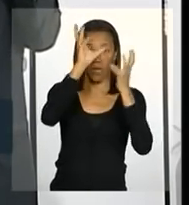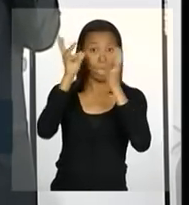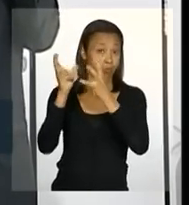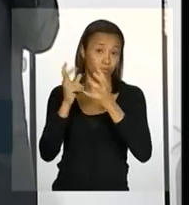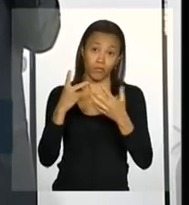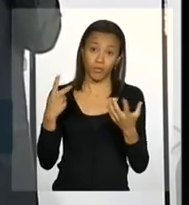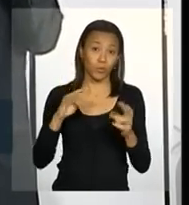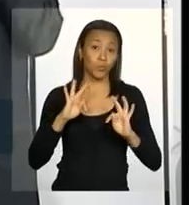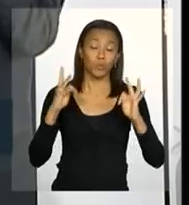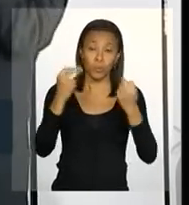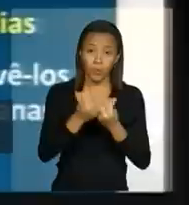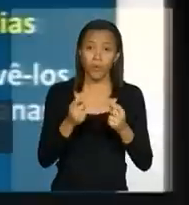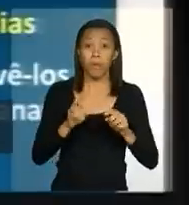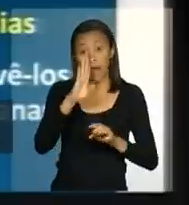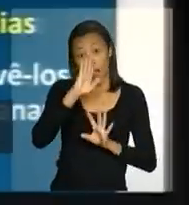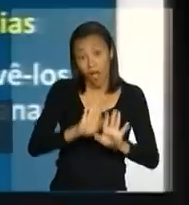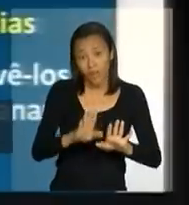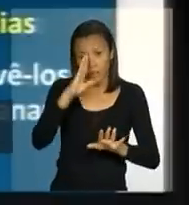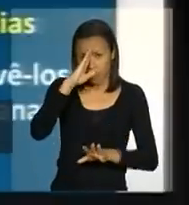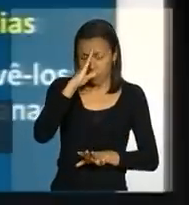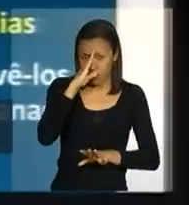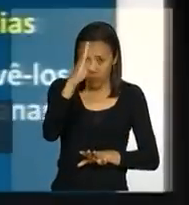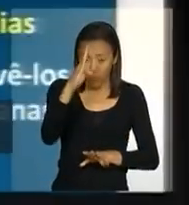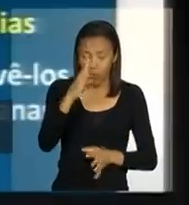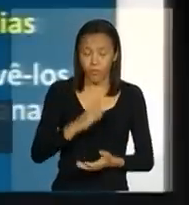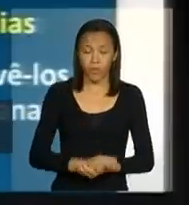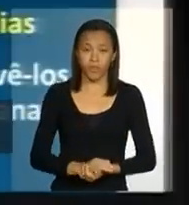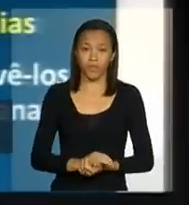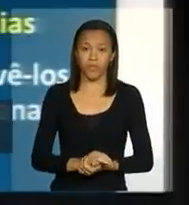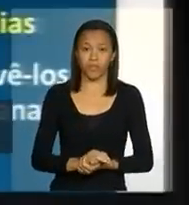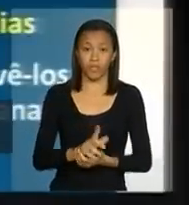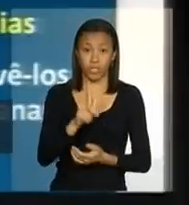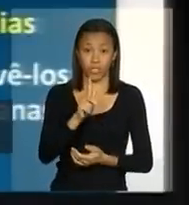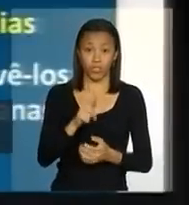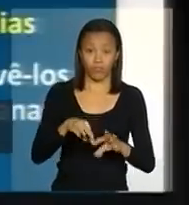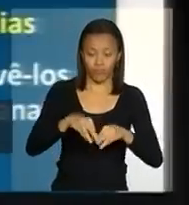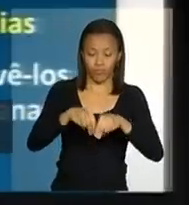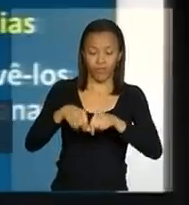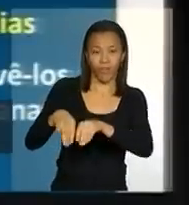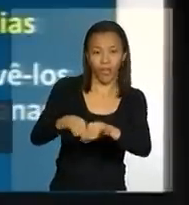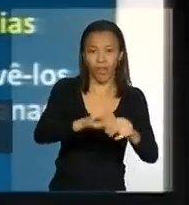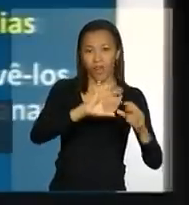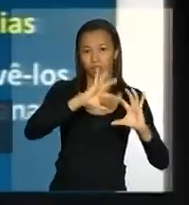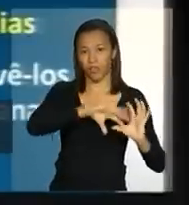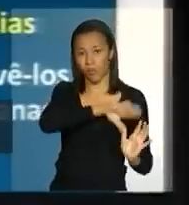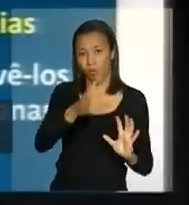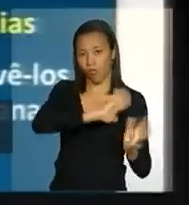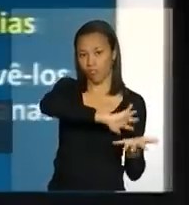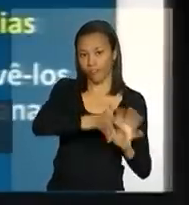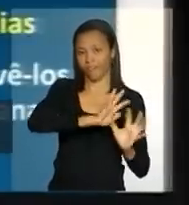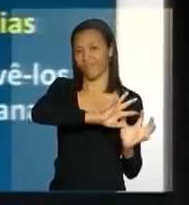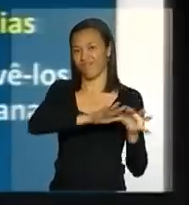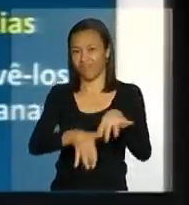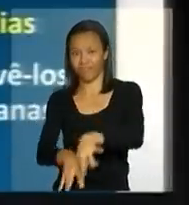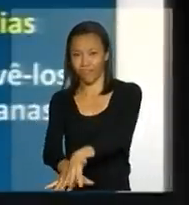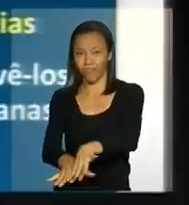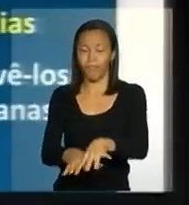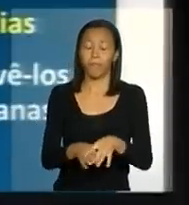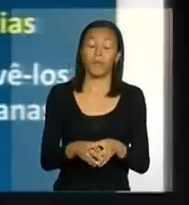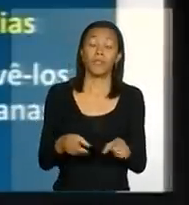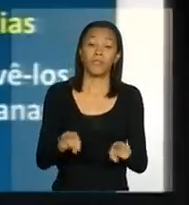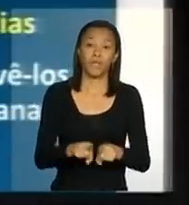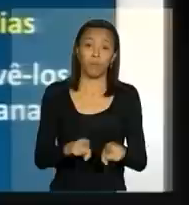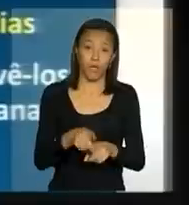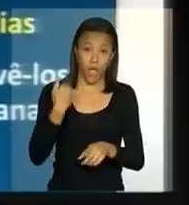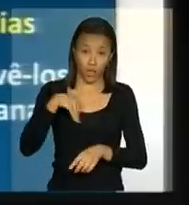tudo quanto é porte, mas principalmente os eventos geológicos mais severos. A duração, a capacidade